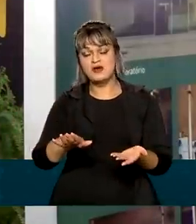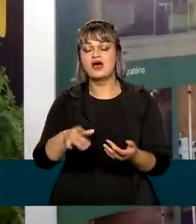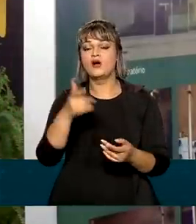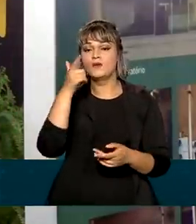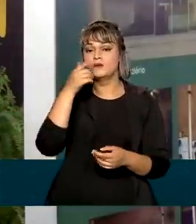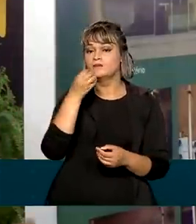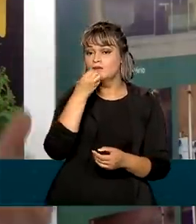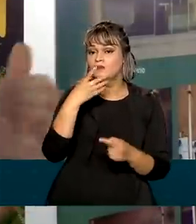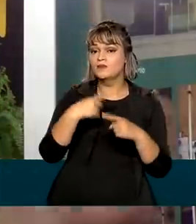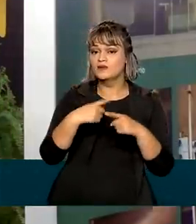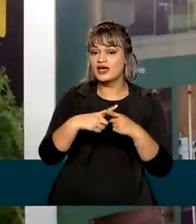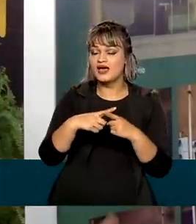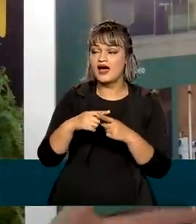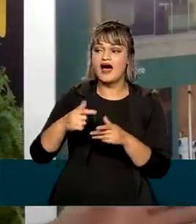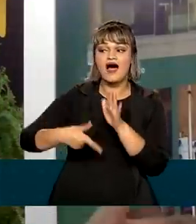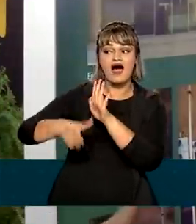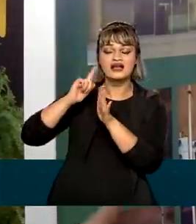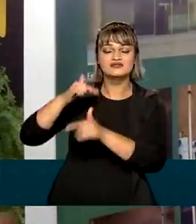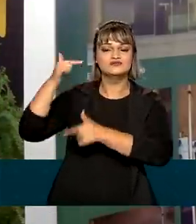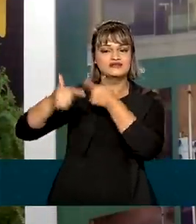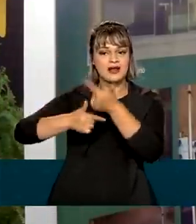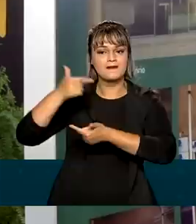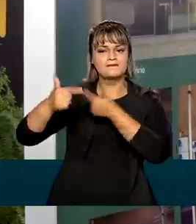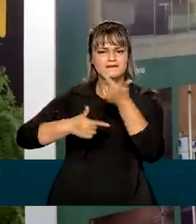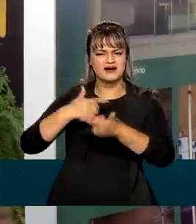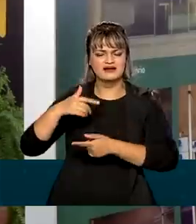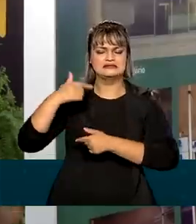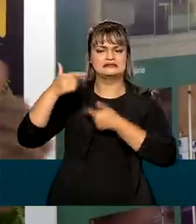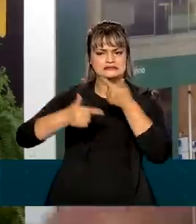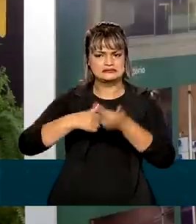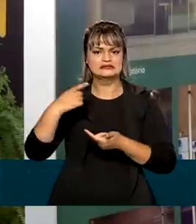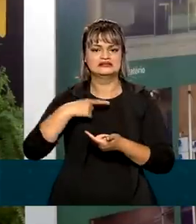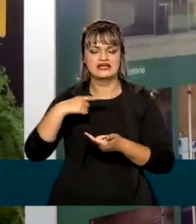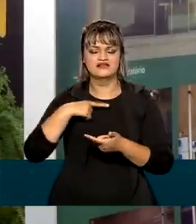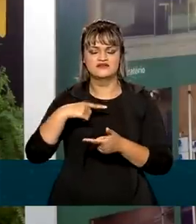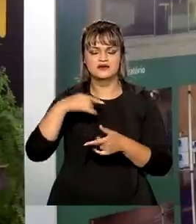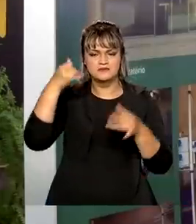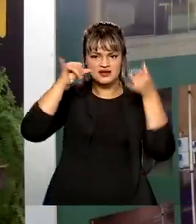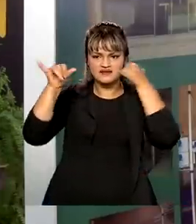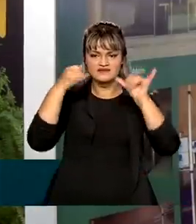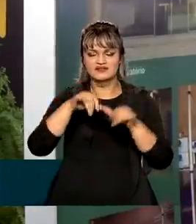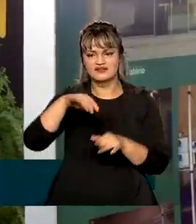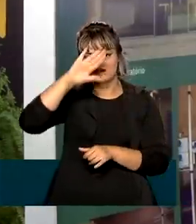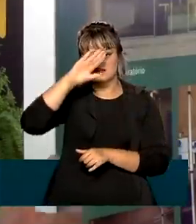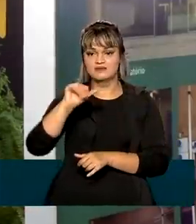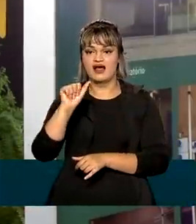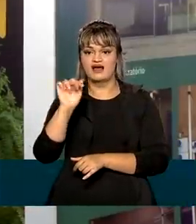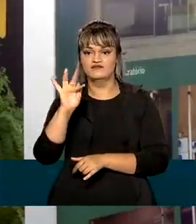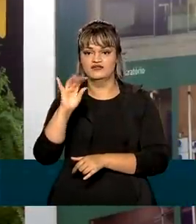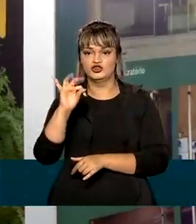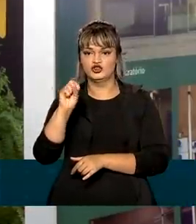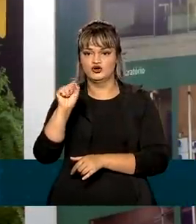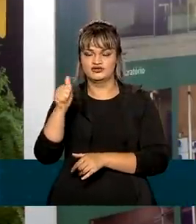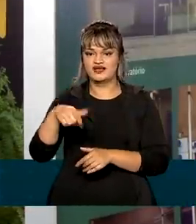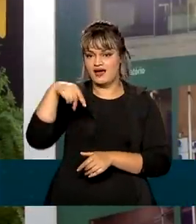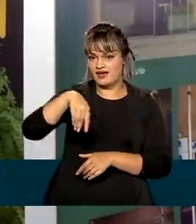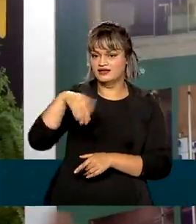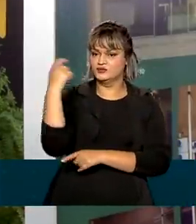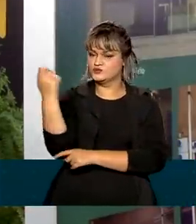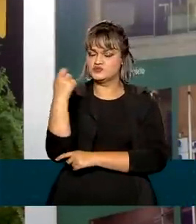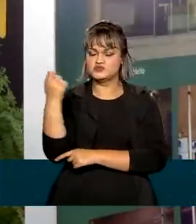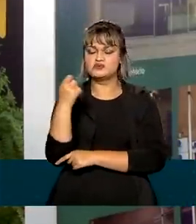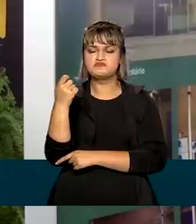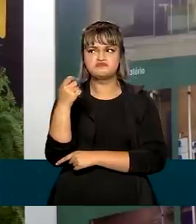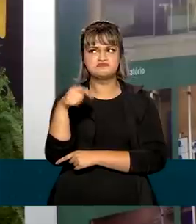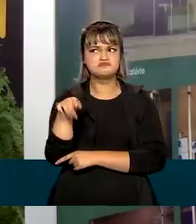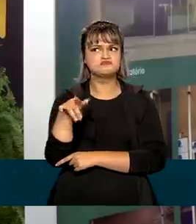resultado de todo um trabalho que é feito ao longo das últimas décadas para a erradicação da febre aftosa no Brasil e que hoje, infelizmente, aqui no Rio Grande do Sul,